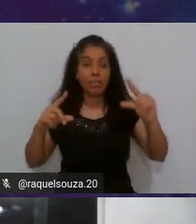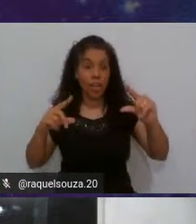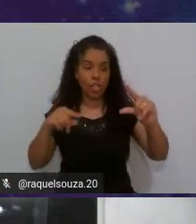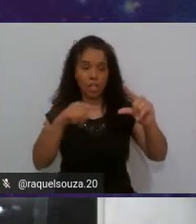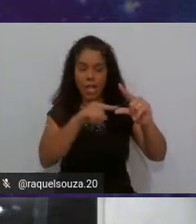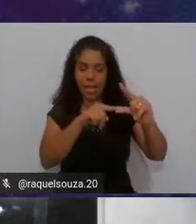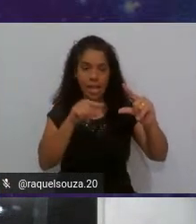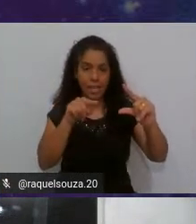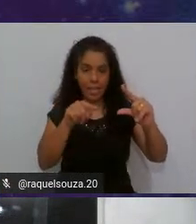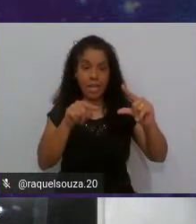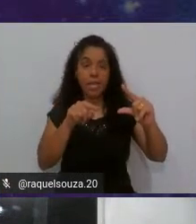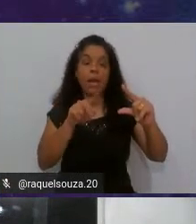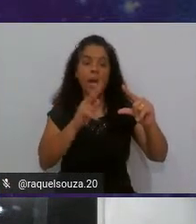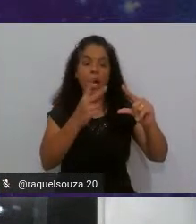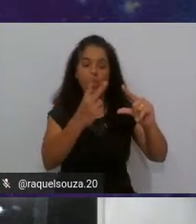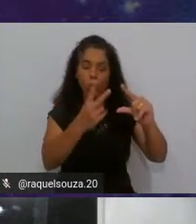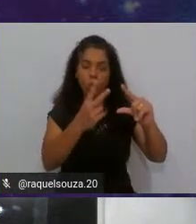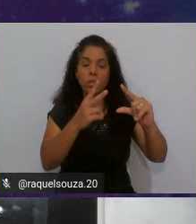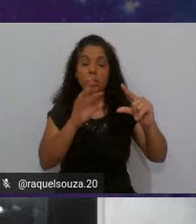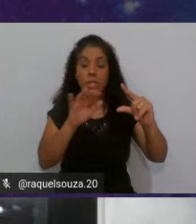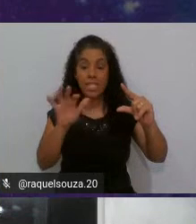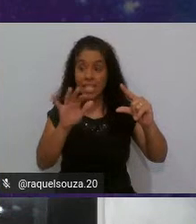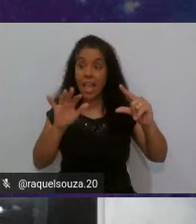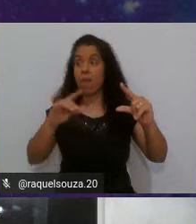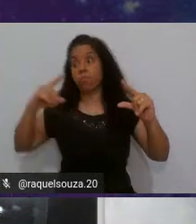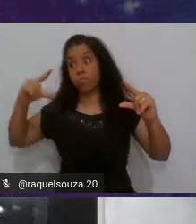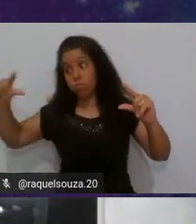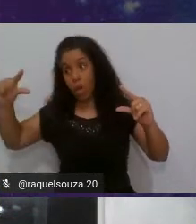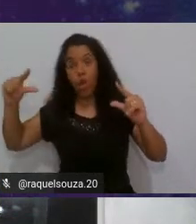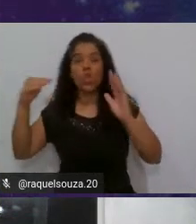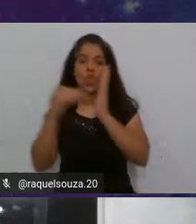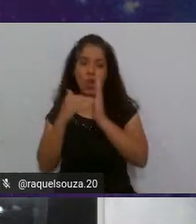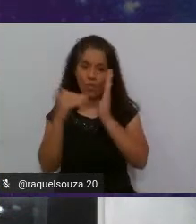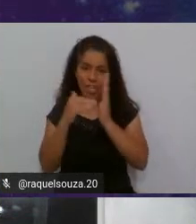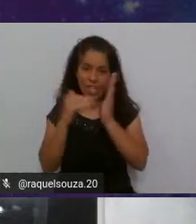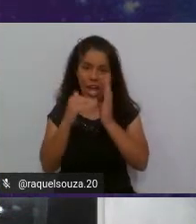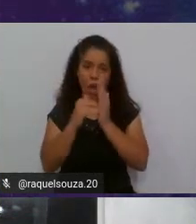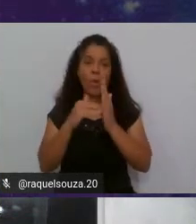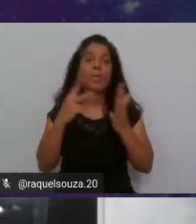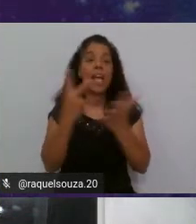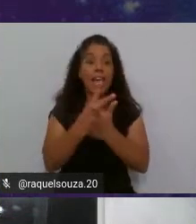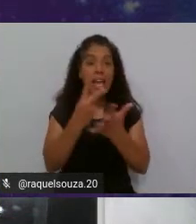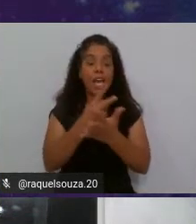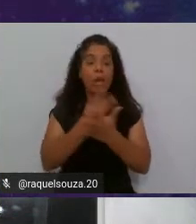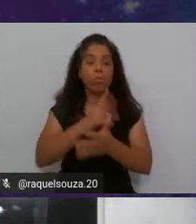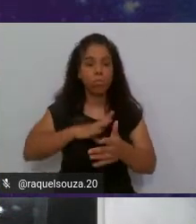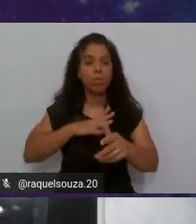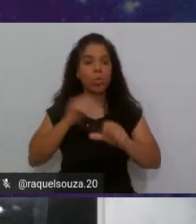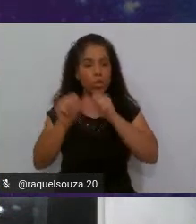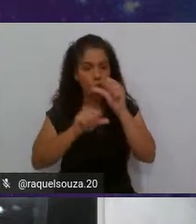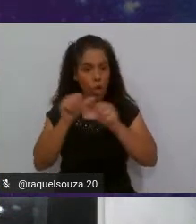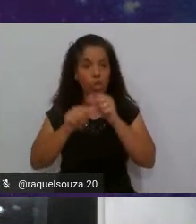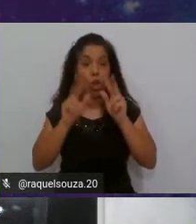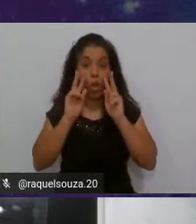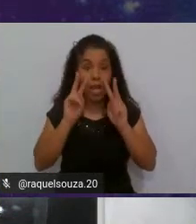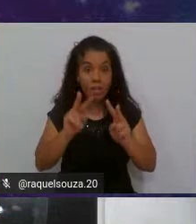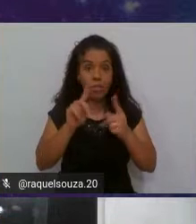fecho somente no final, corrigi o erro de português e troquei a tag para H2 em vez de div.